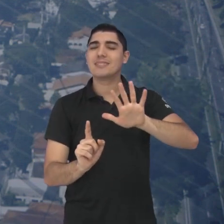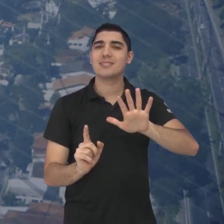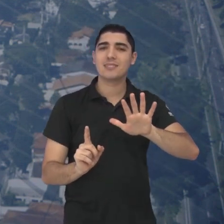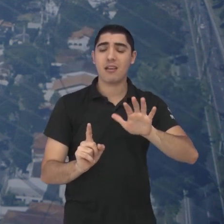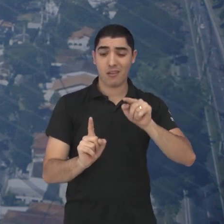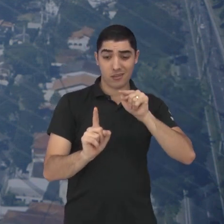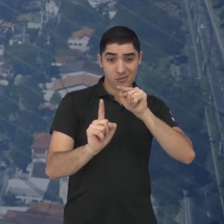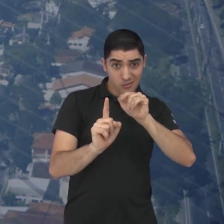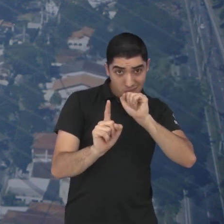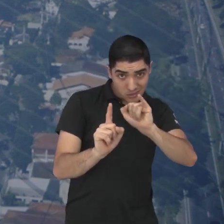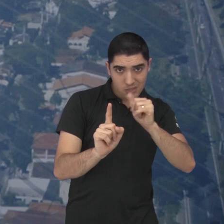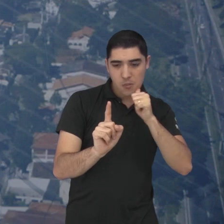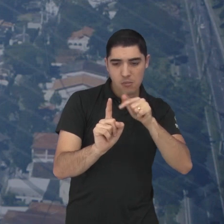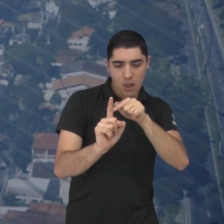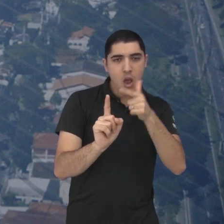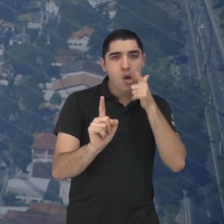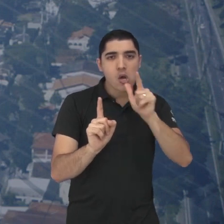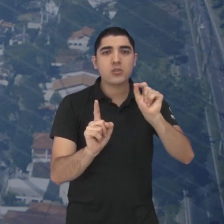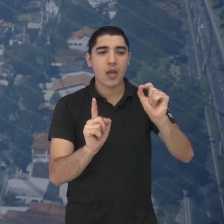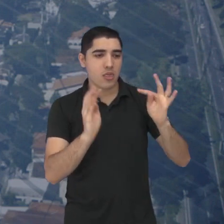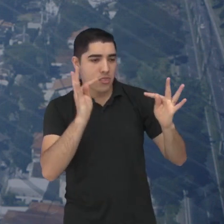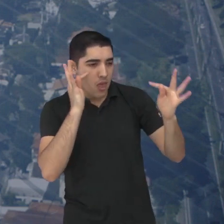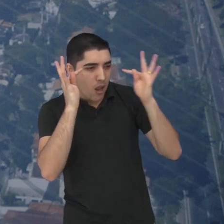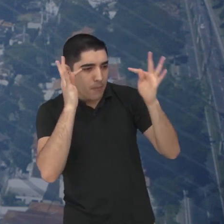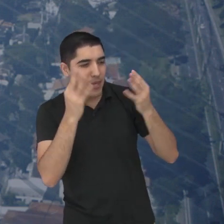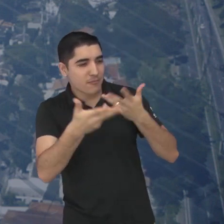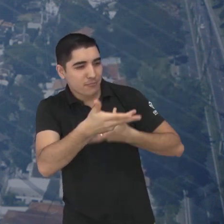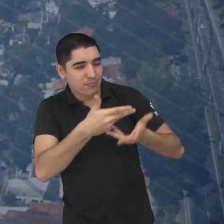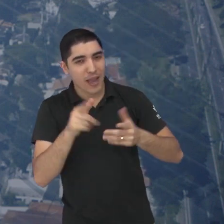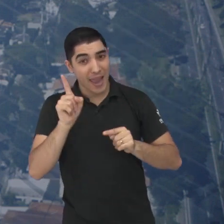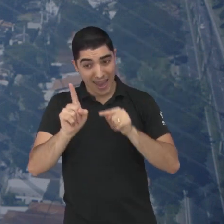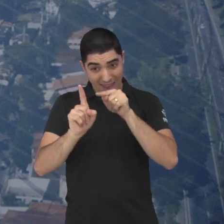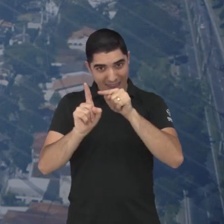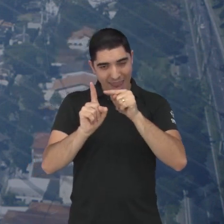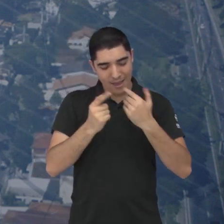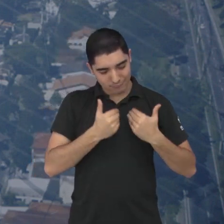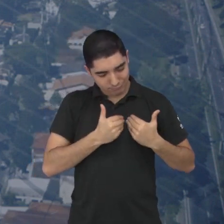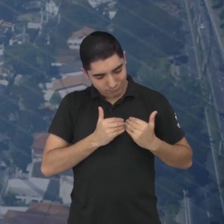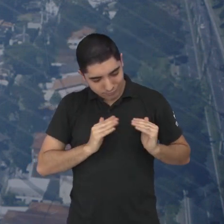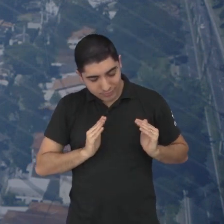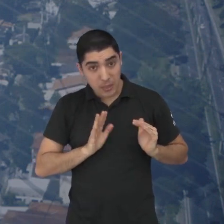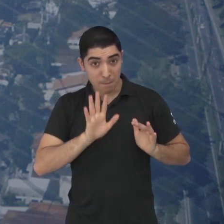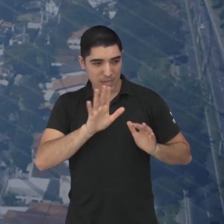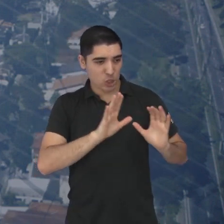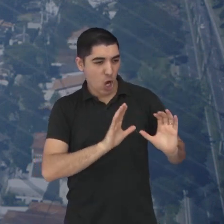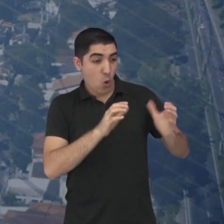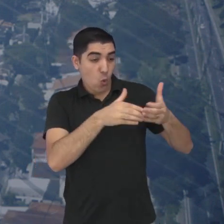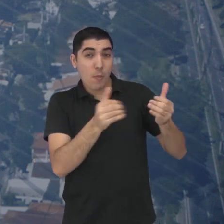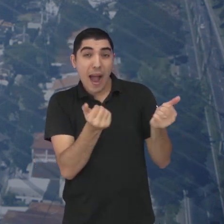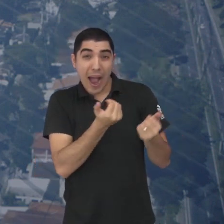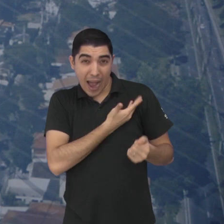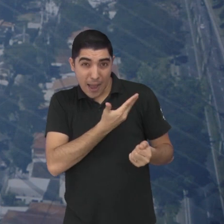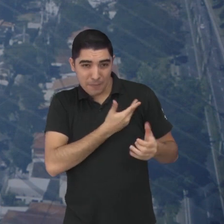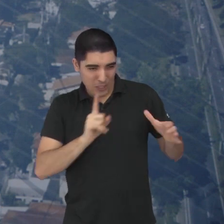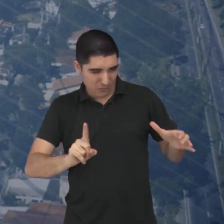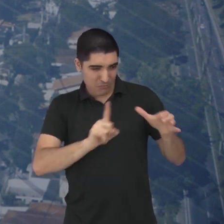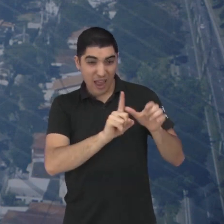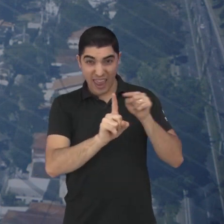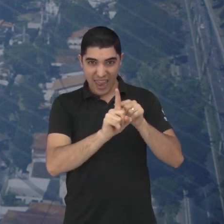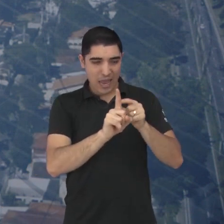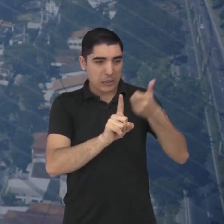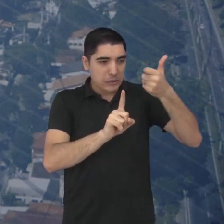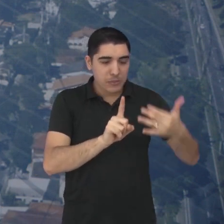que esse é um assunto velado. Quando a mulher consegue abrir numa terapia, mas numa roda de amigos, provavelmente ela não vai falar porque o